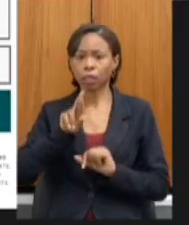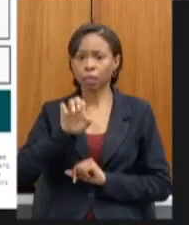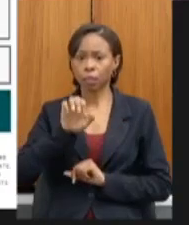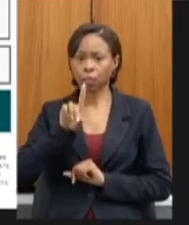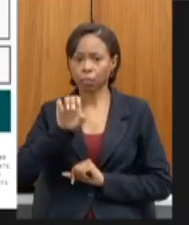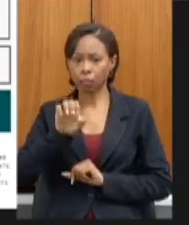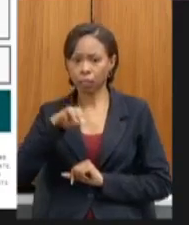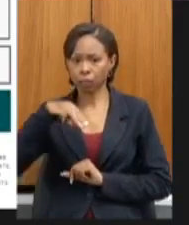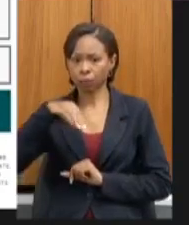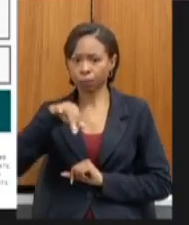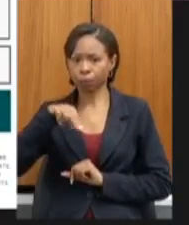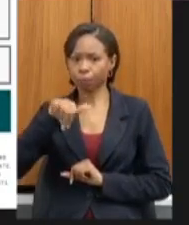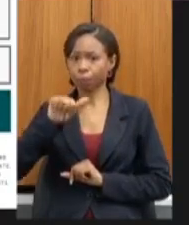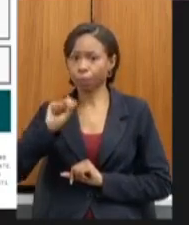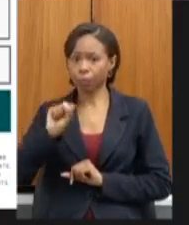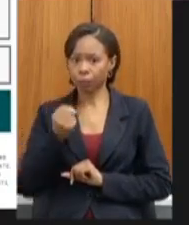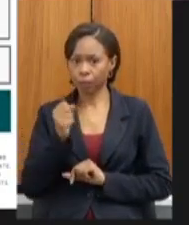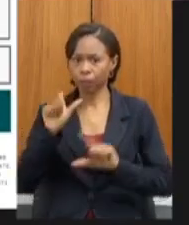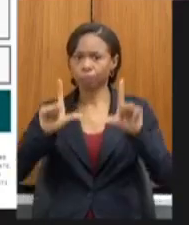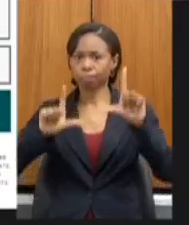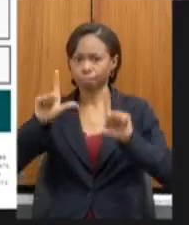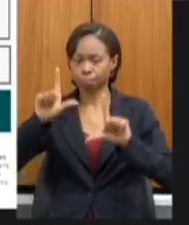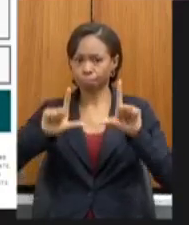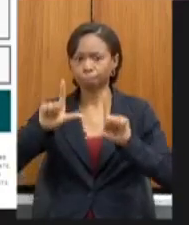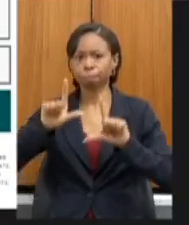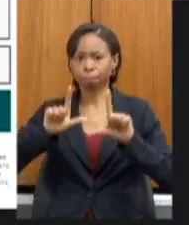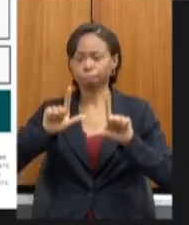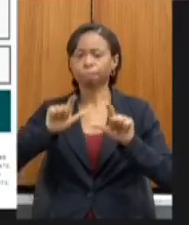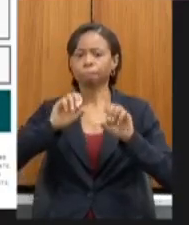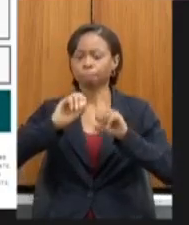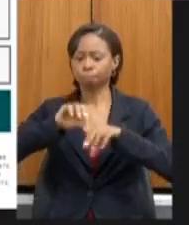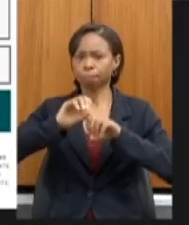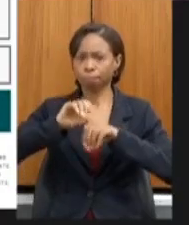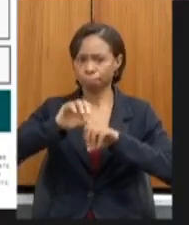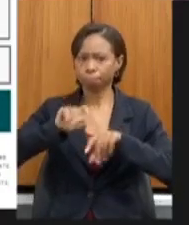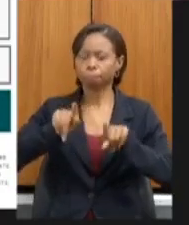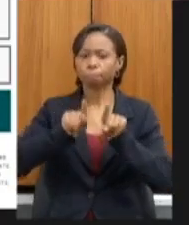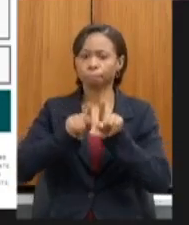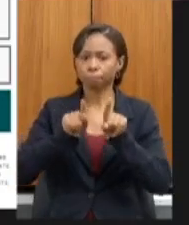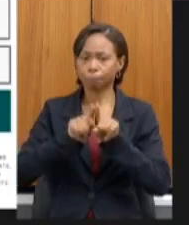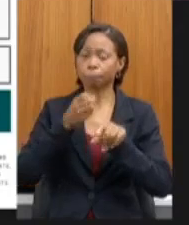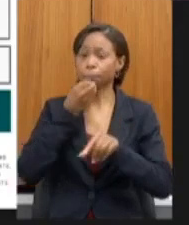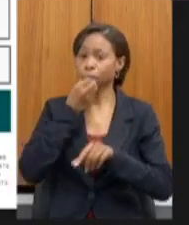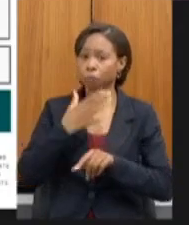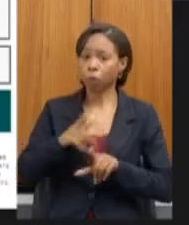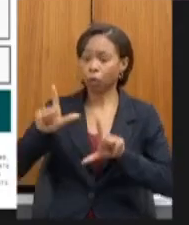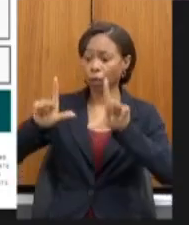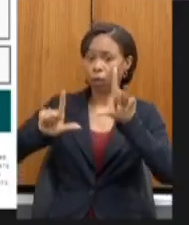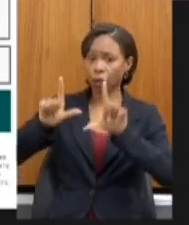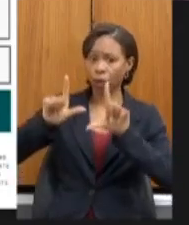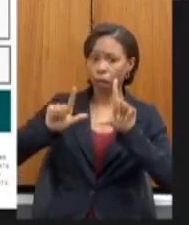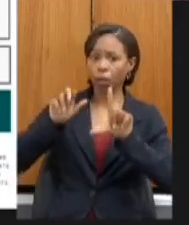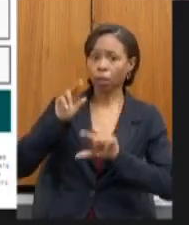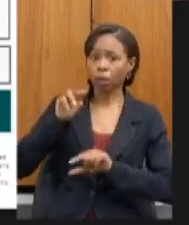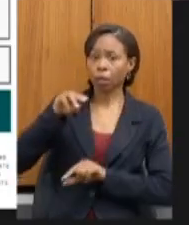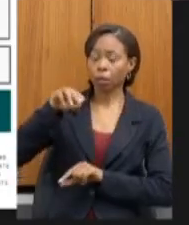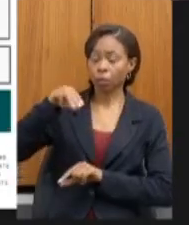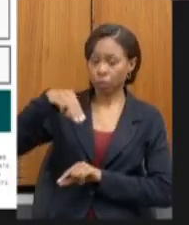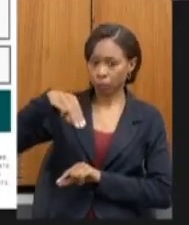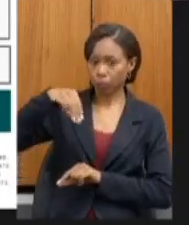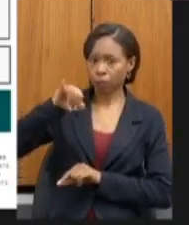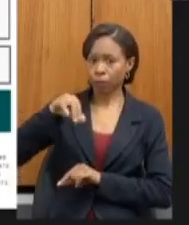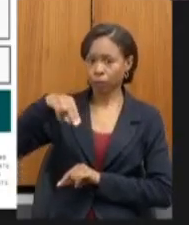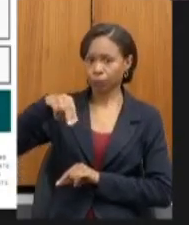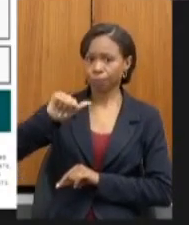tivemos uma grande alegria também de ter a rede minas muito envolvida nesse processo se tornando